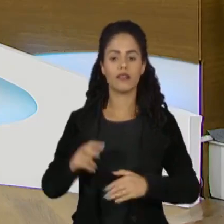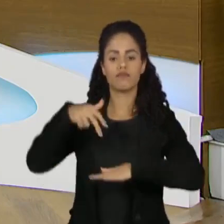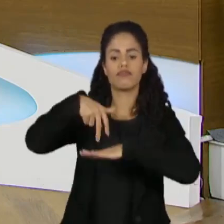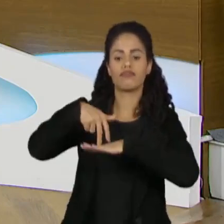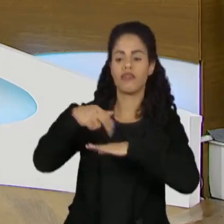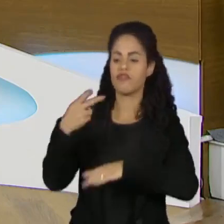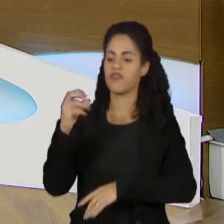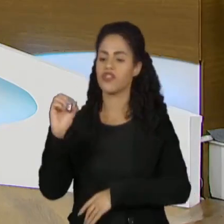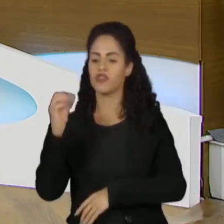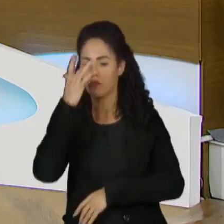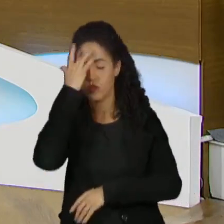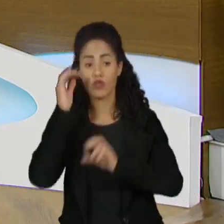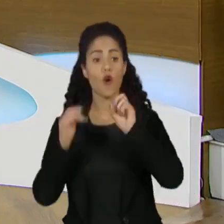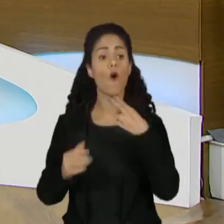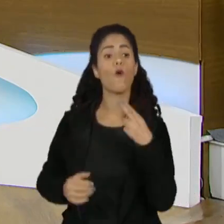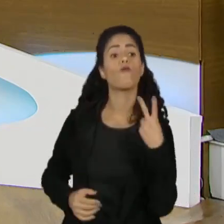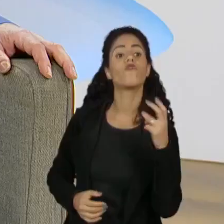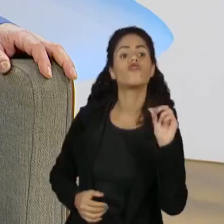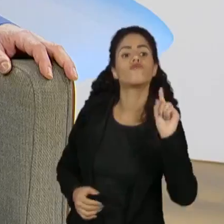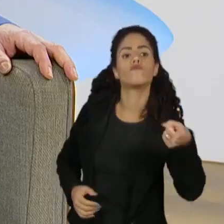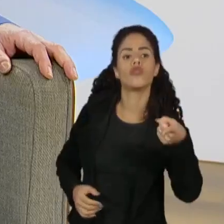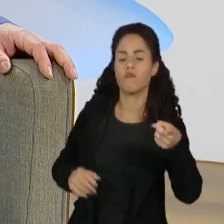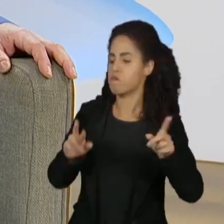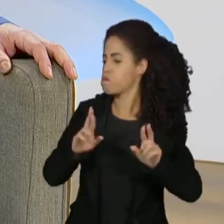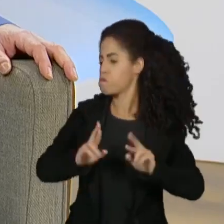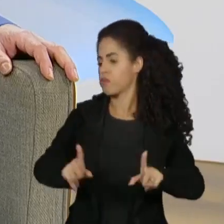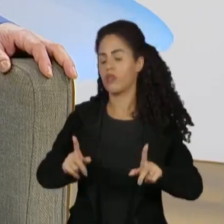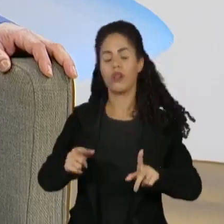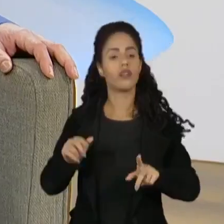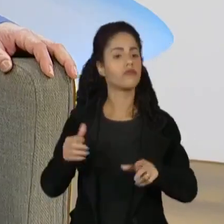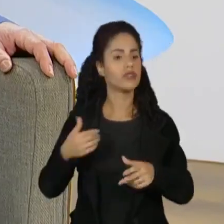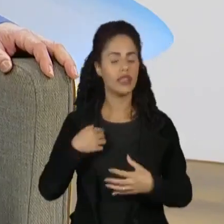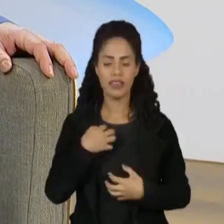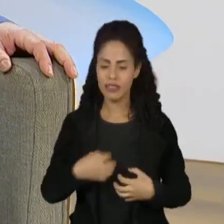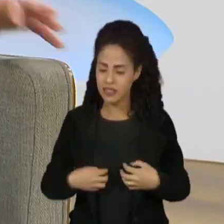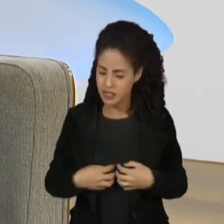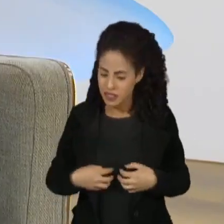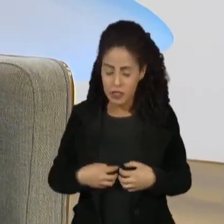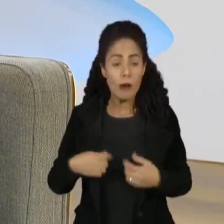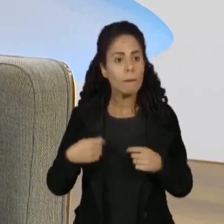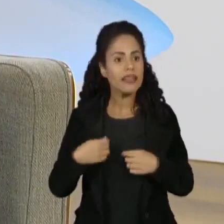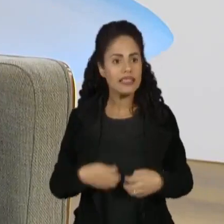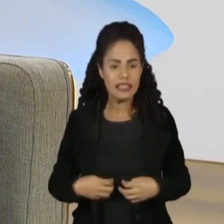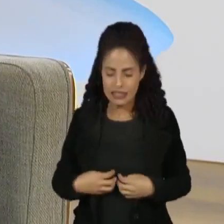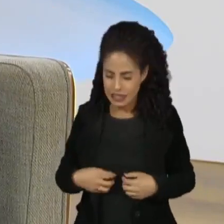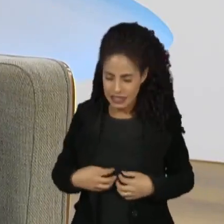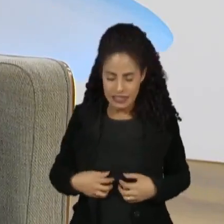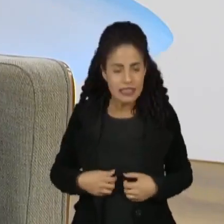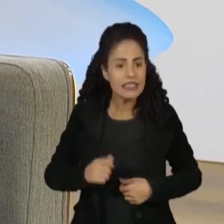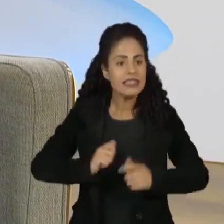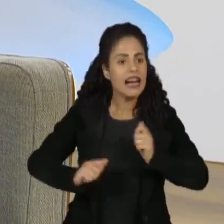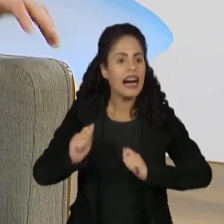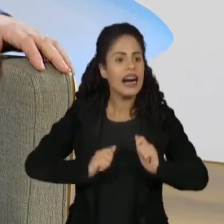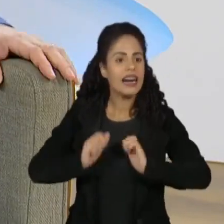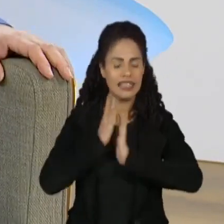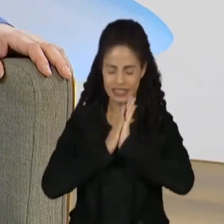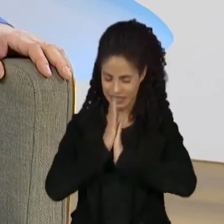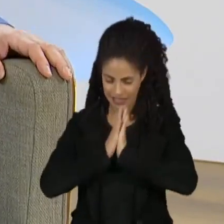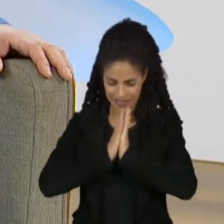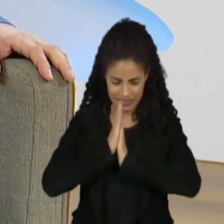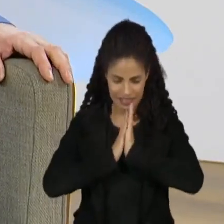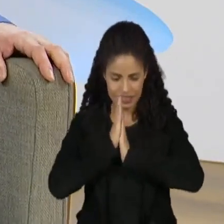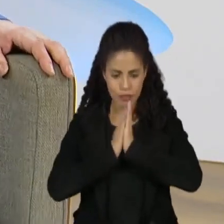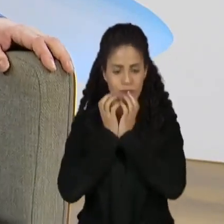para 2 mil pessoas, para 20 mil pessoas, alguma coisa está errada. Você tem aquele momento de subir no palco,